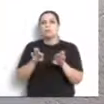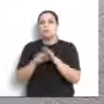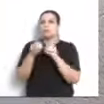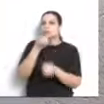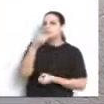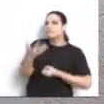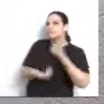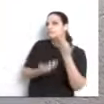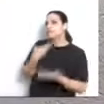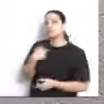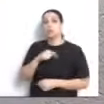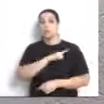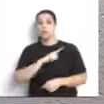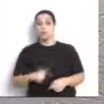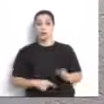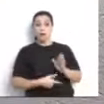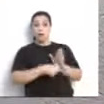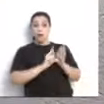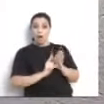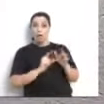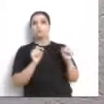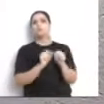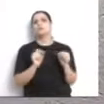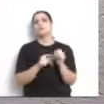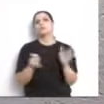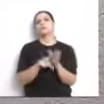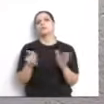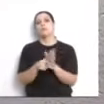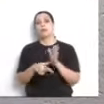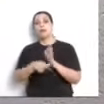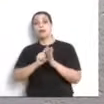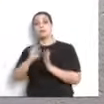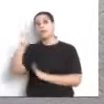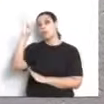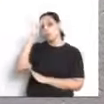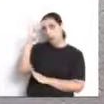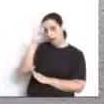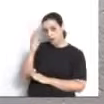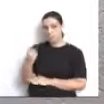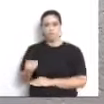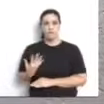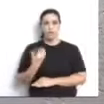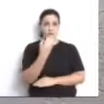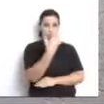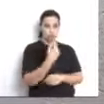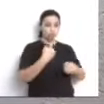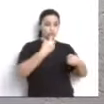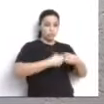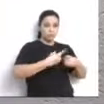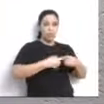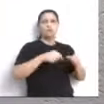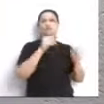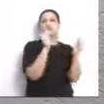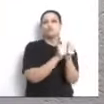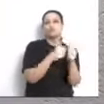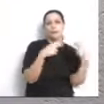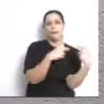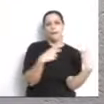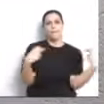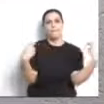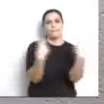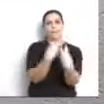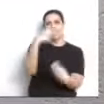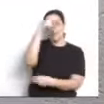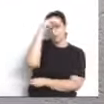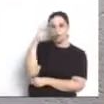ouvidas, o nosso governador antecipou um dia a sua viagem e foi na quarta-feira sentar lá na prefeitura, junto comigo, junto com o